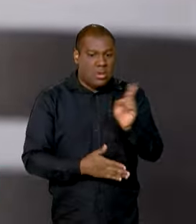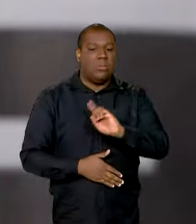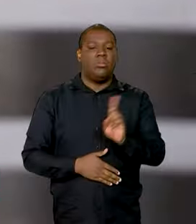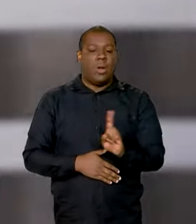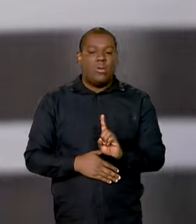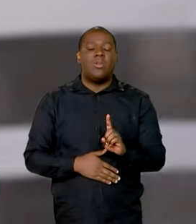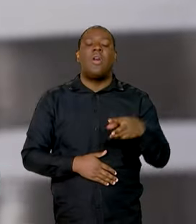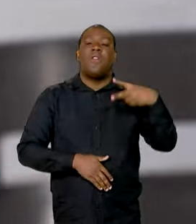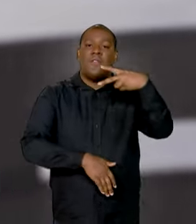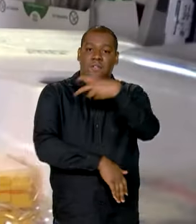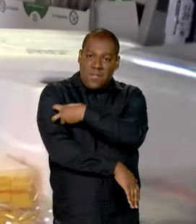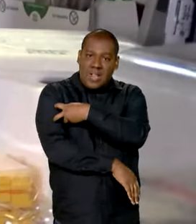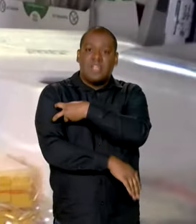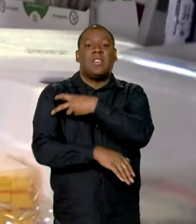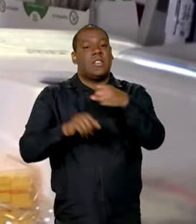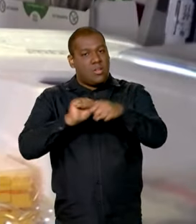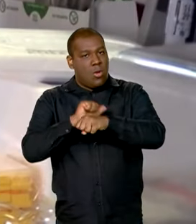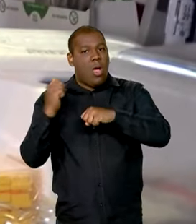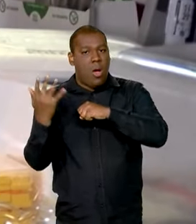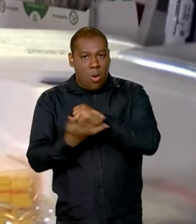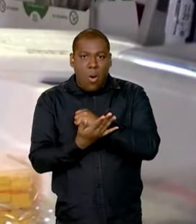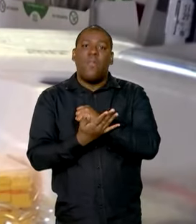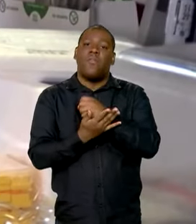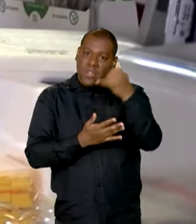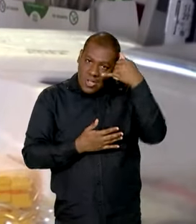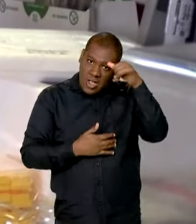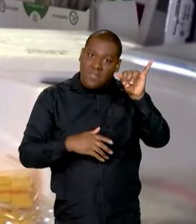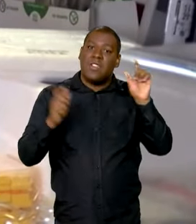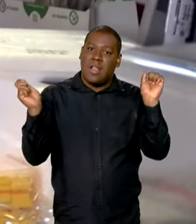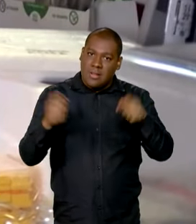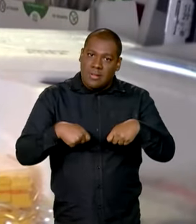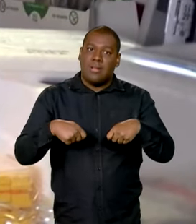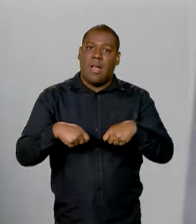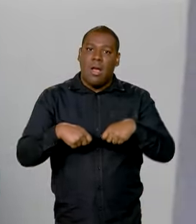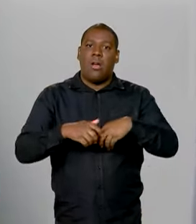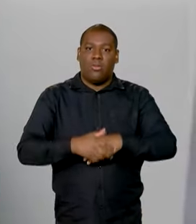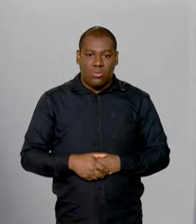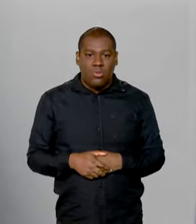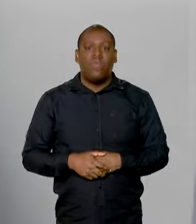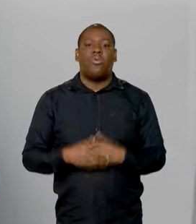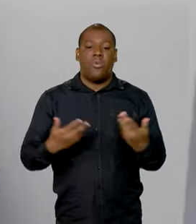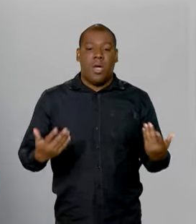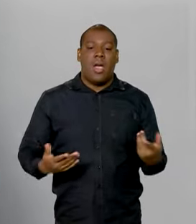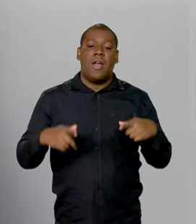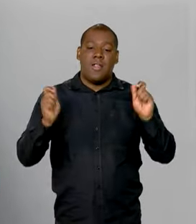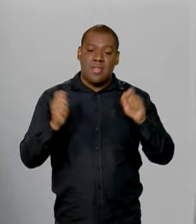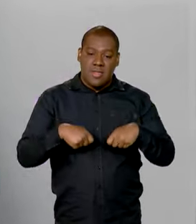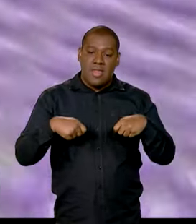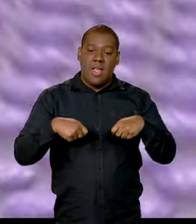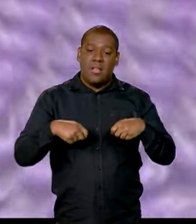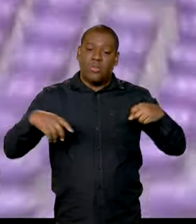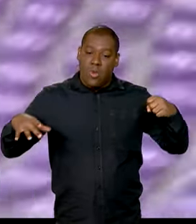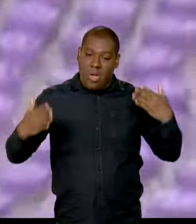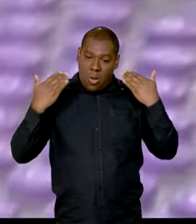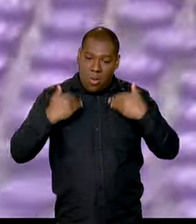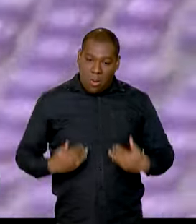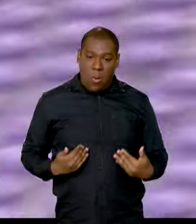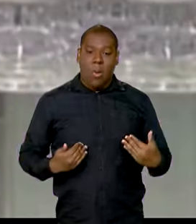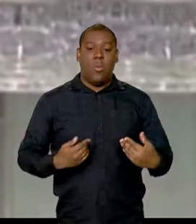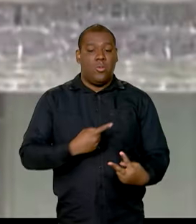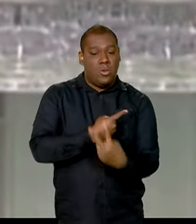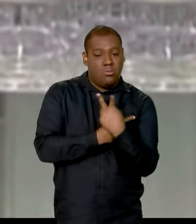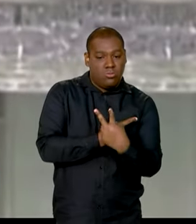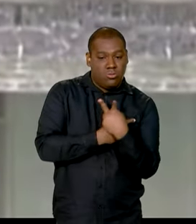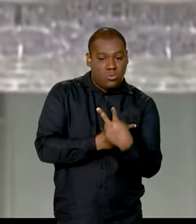-19 são seguras e representam uma ferramenta fundamental no controle da doença e na proteção